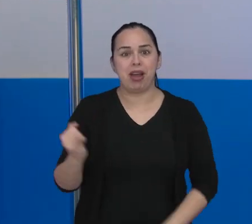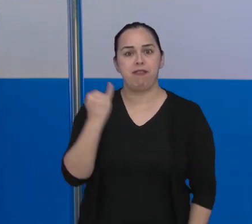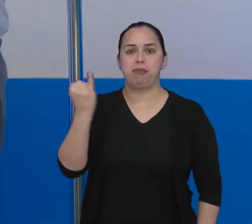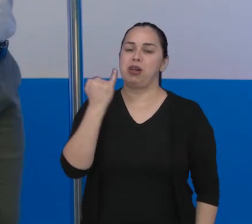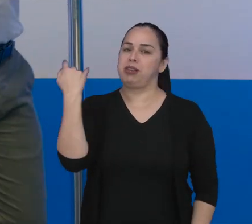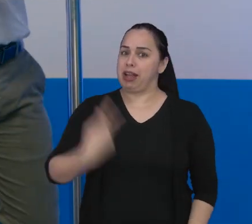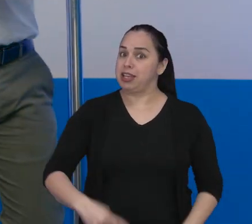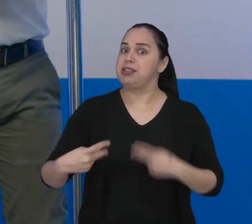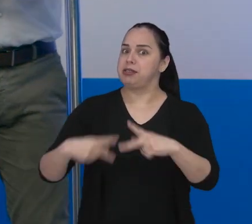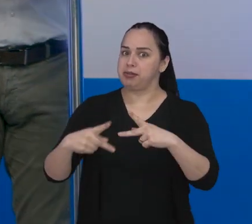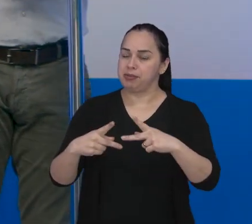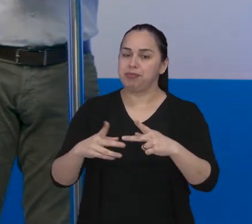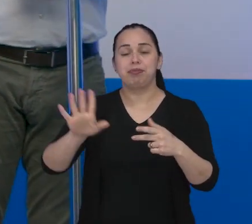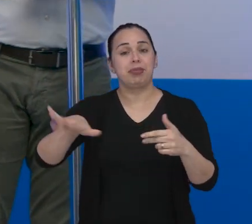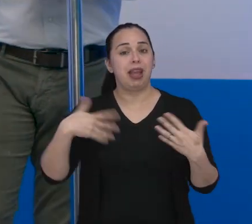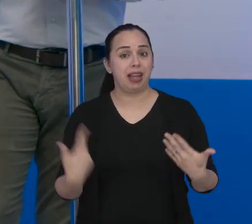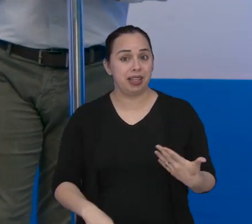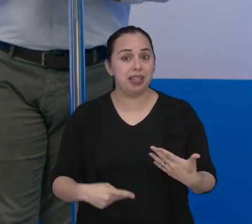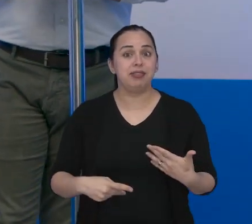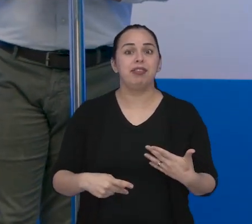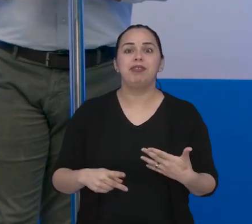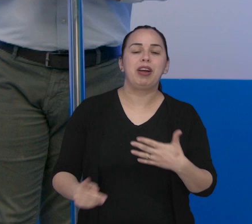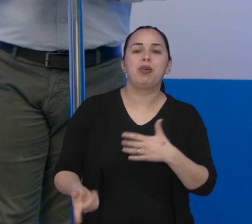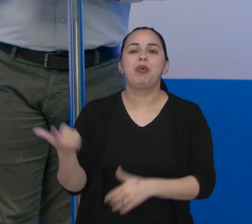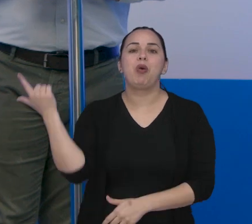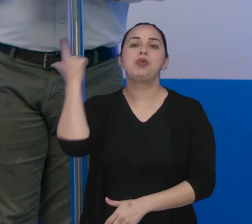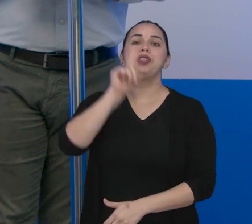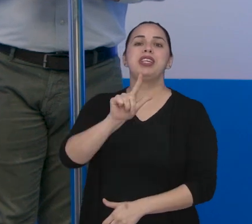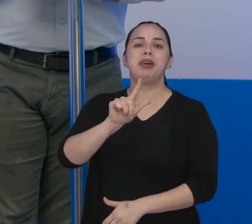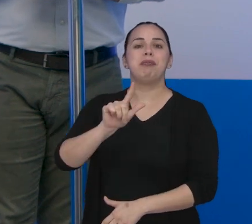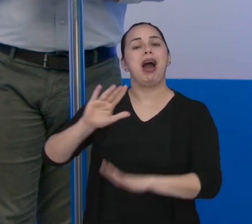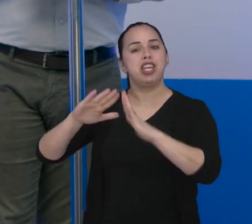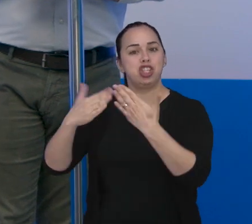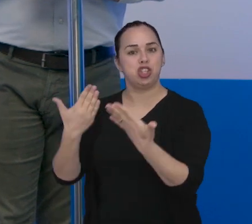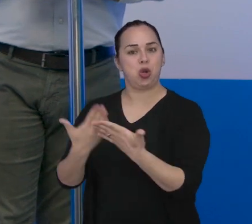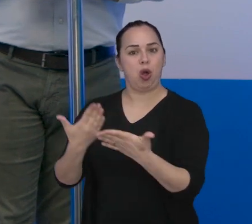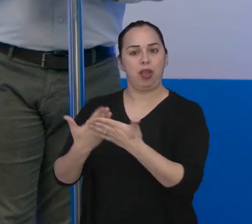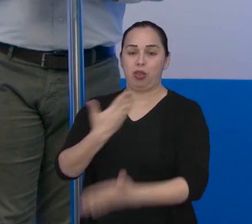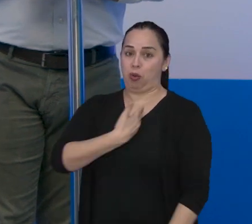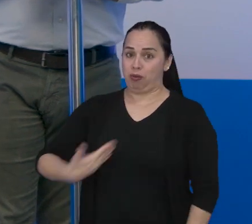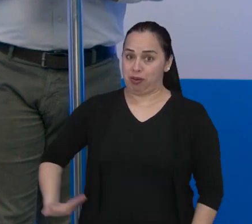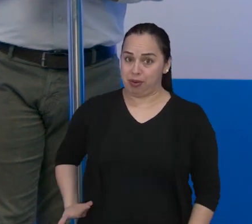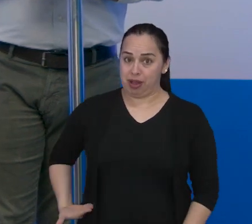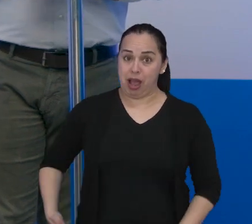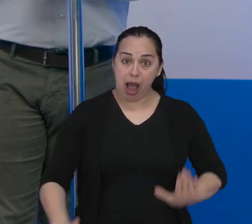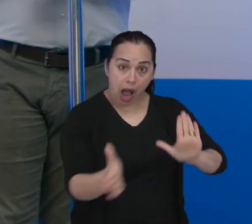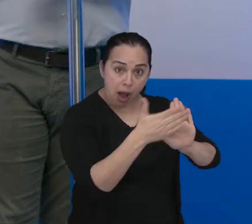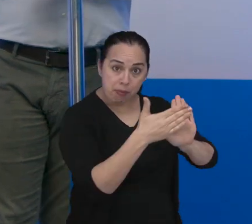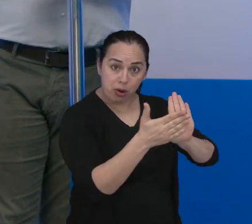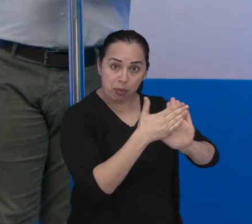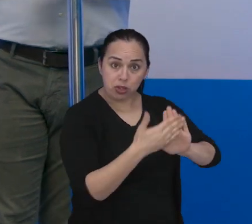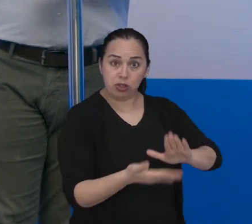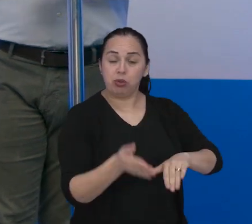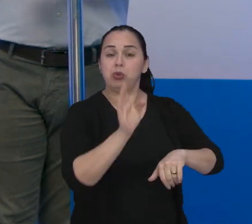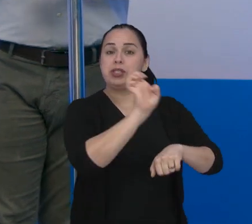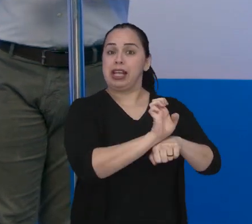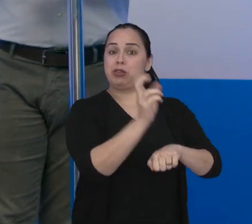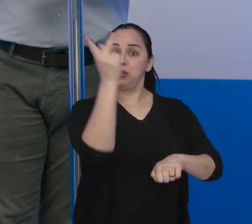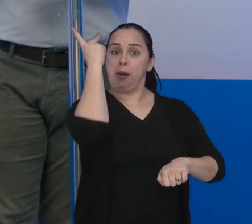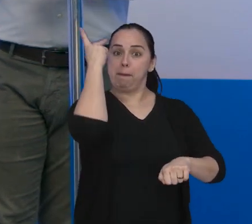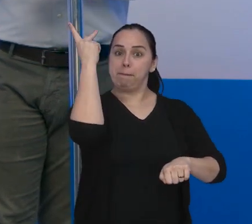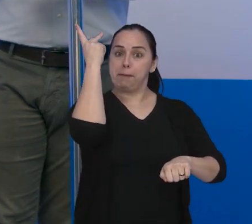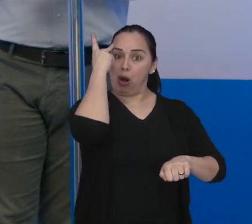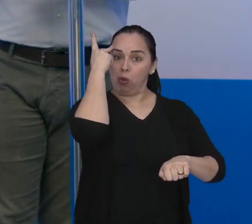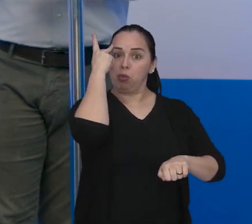importante aqui para São José, viu? Nossa cidade vai ganhar mais uma escola estadual. A proposta foi apresentada pelo governo de São Paulo